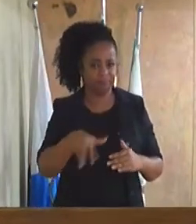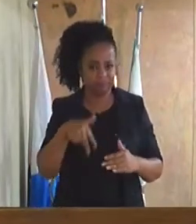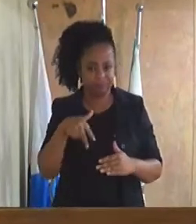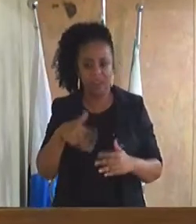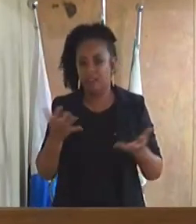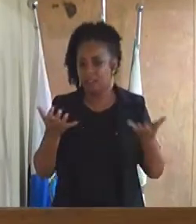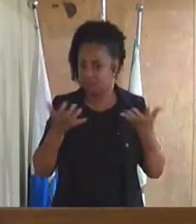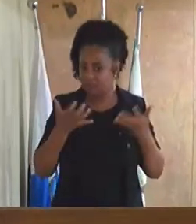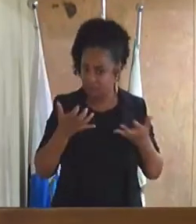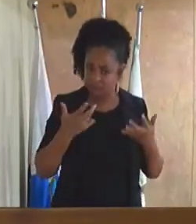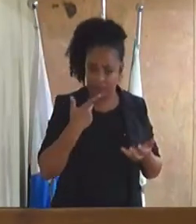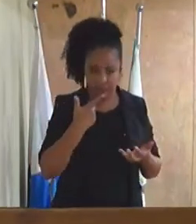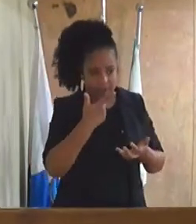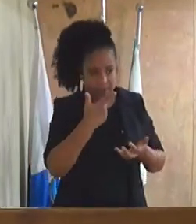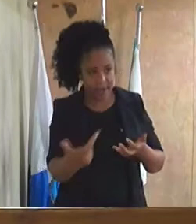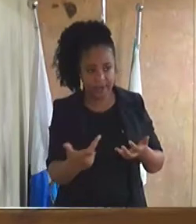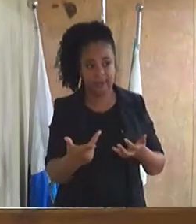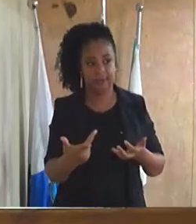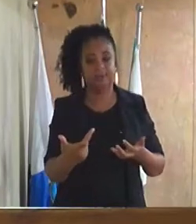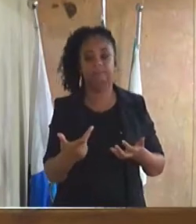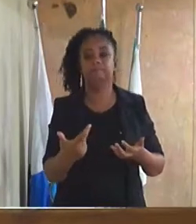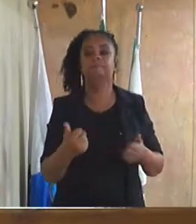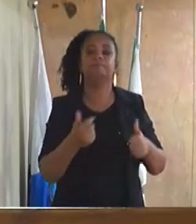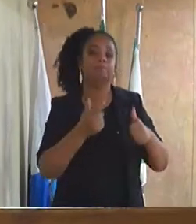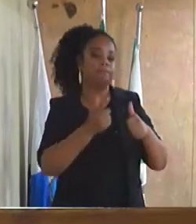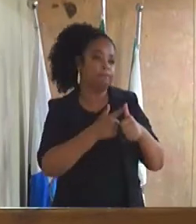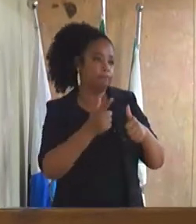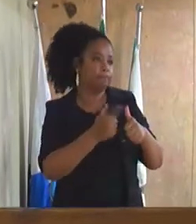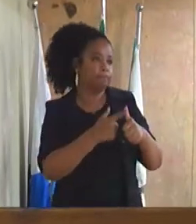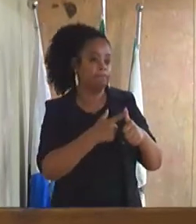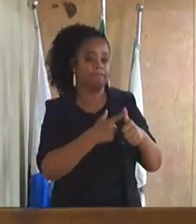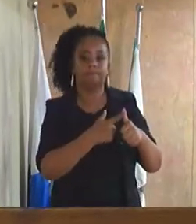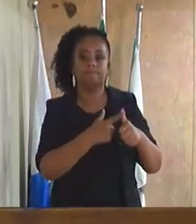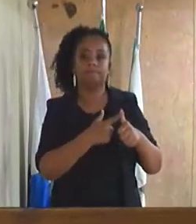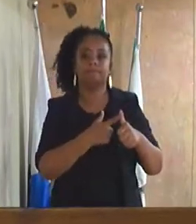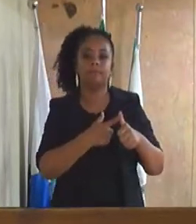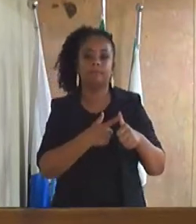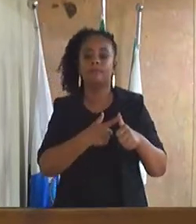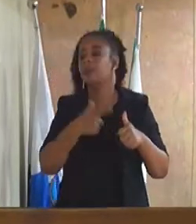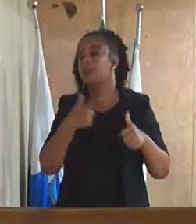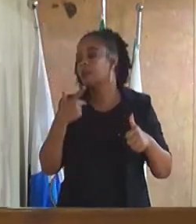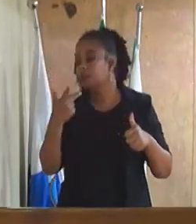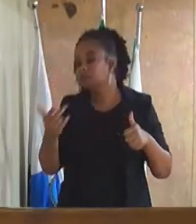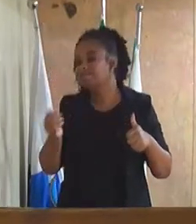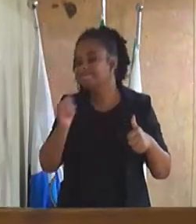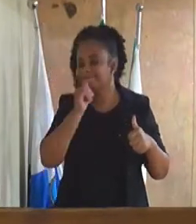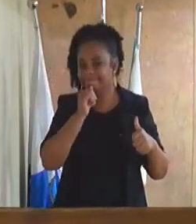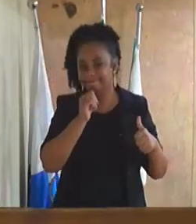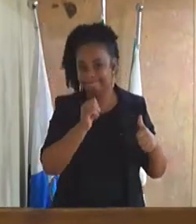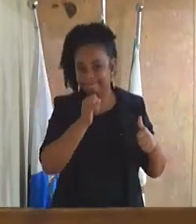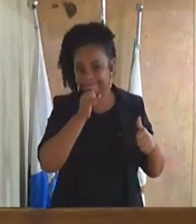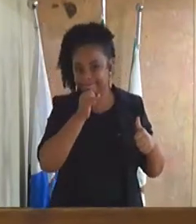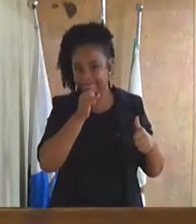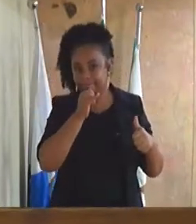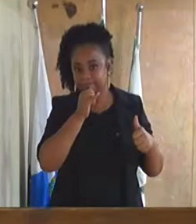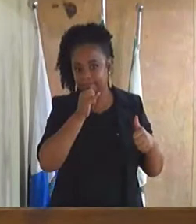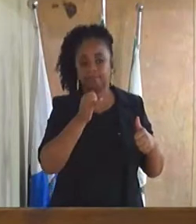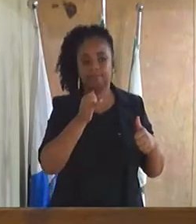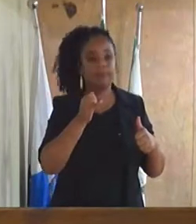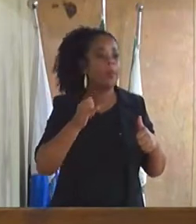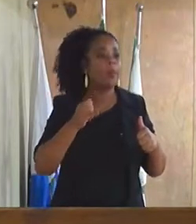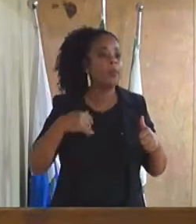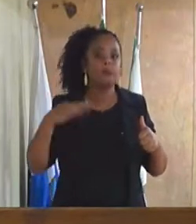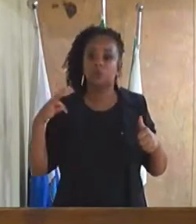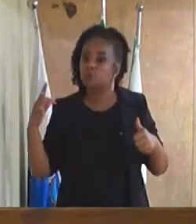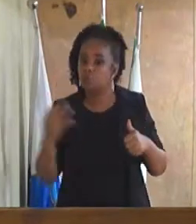tirar esse momento primeiramente para dizer da minha tristeza da perda, acho que a tristeza de